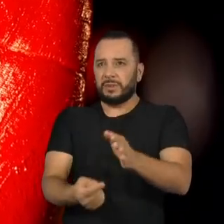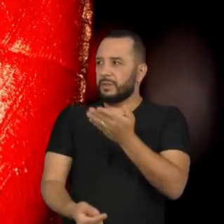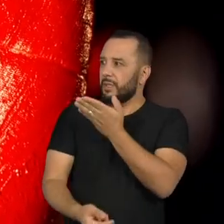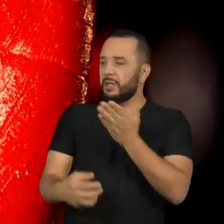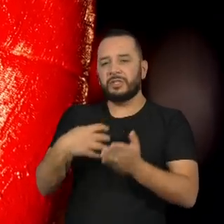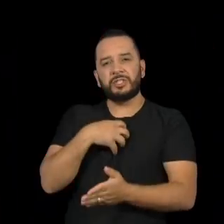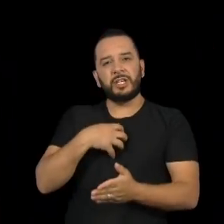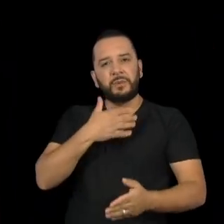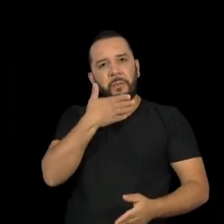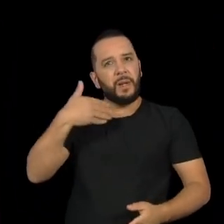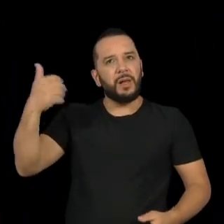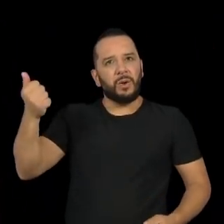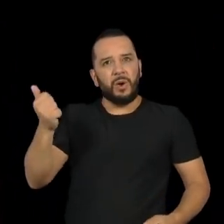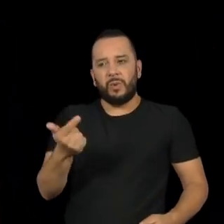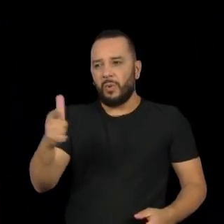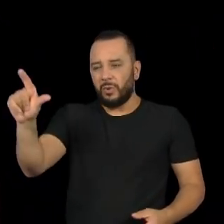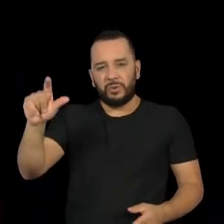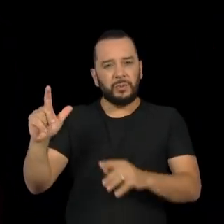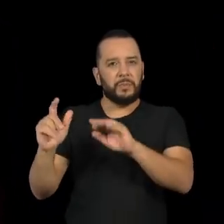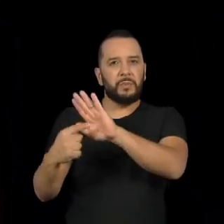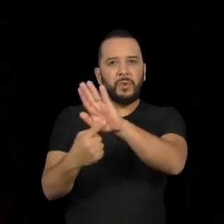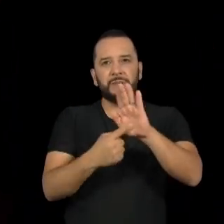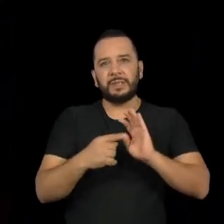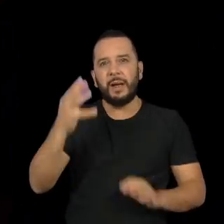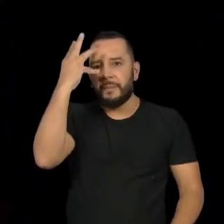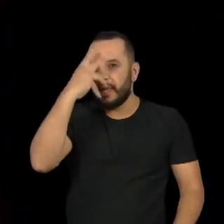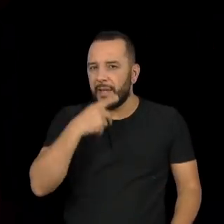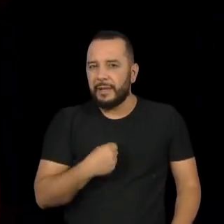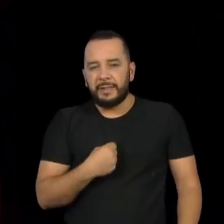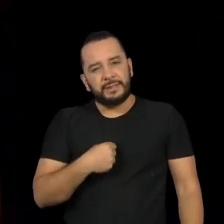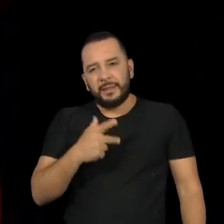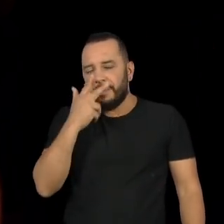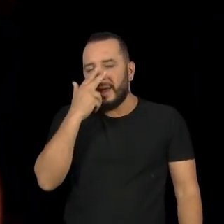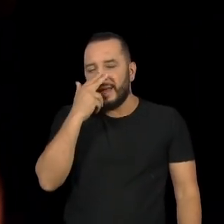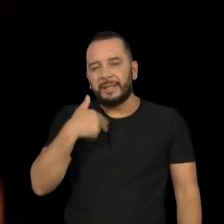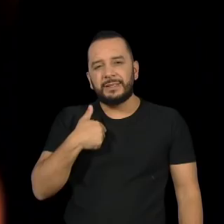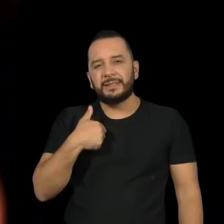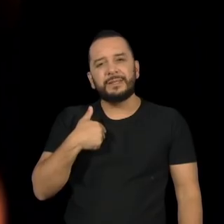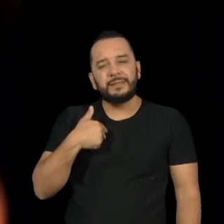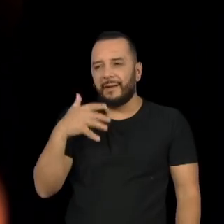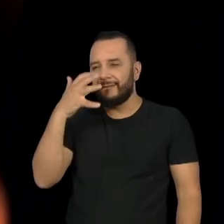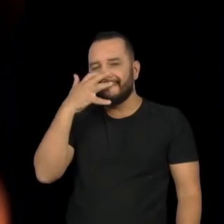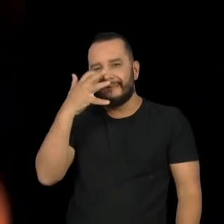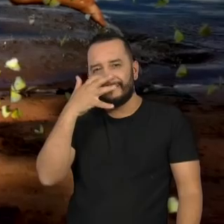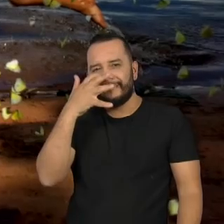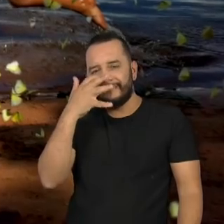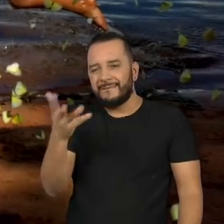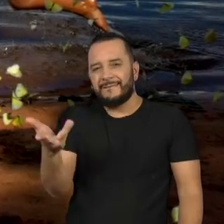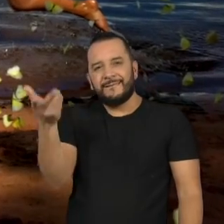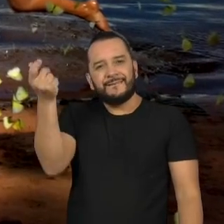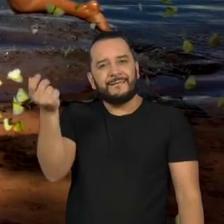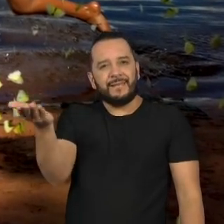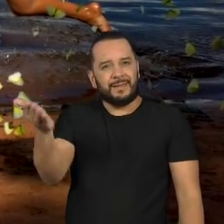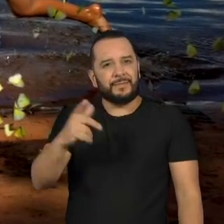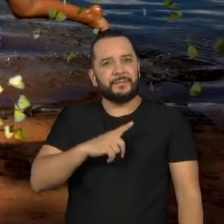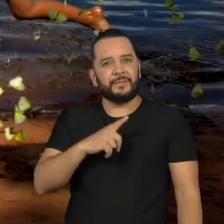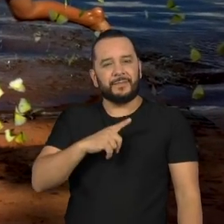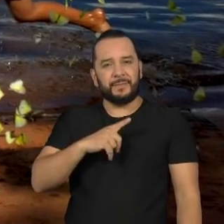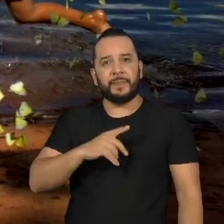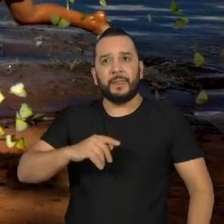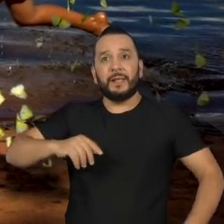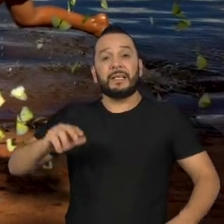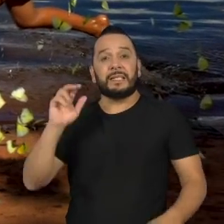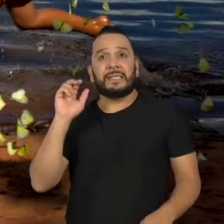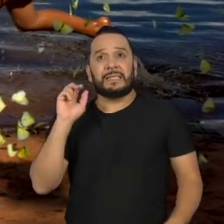forma possível. Mostrar o outro com a beleza, com o encantamento. Porque quando nós mostramos ele já despido da sua